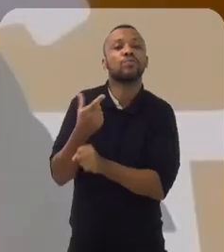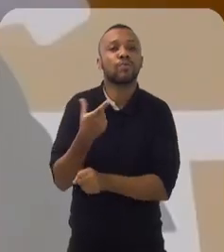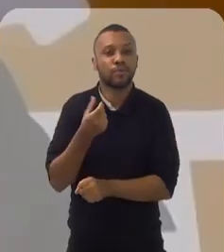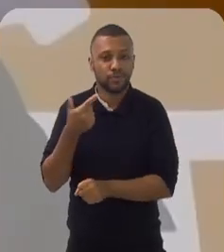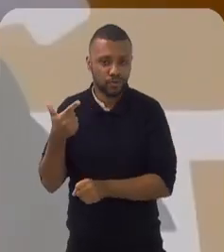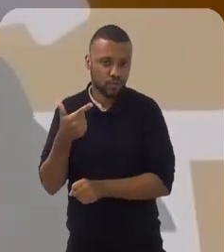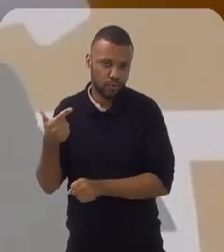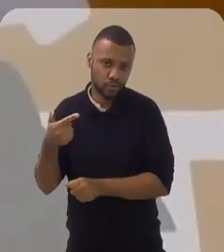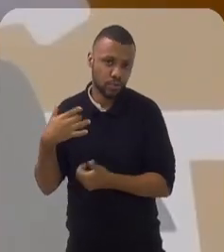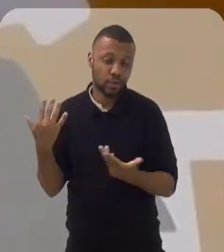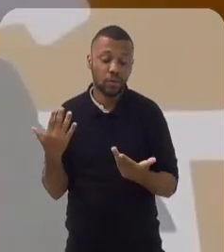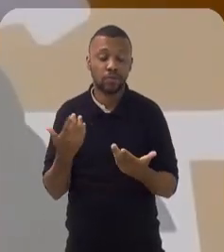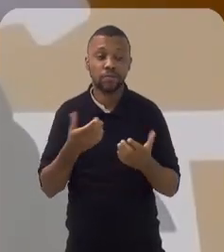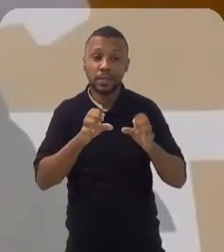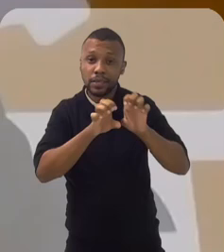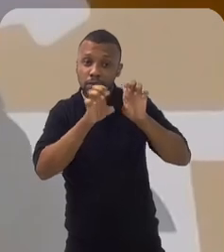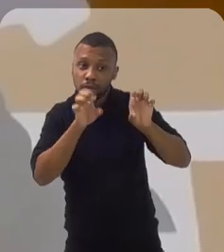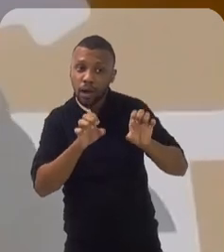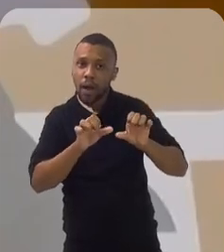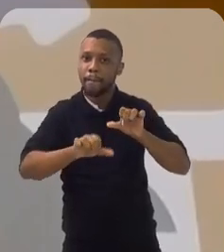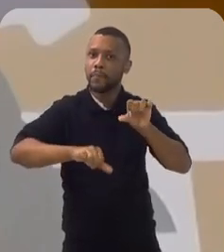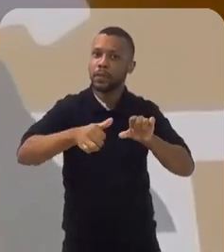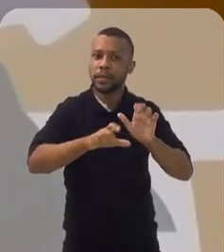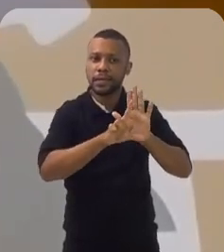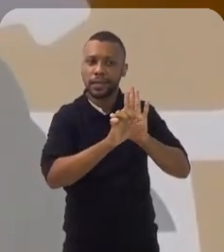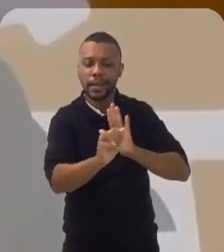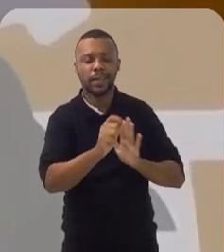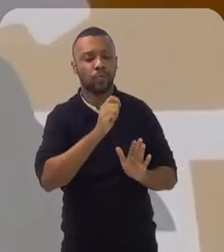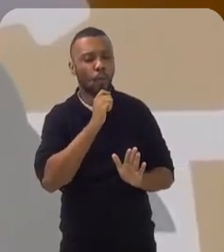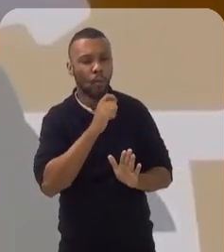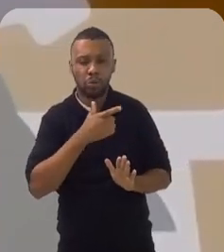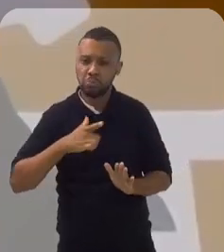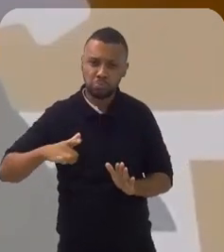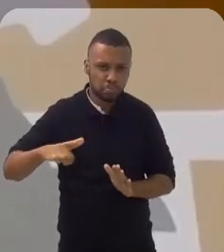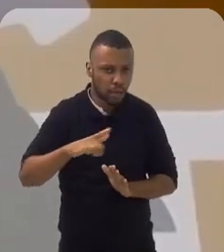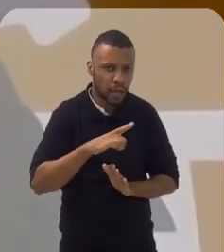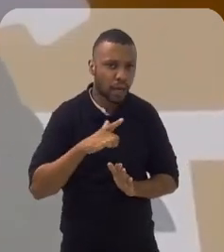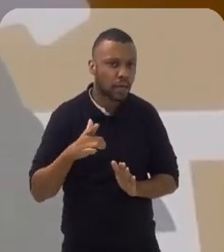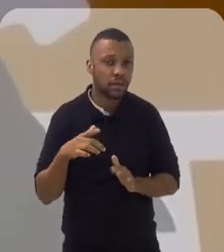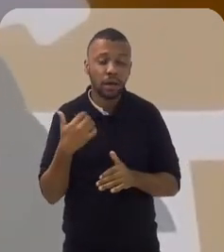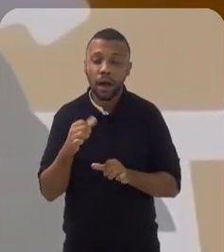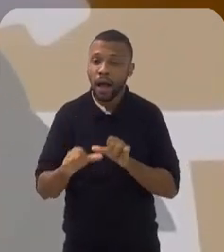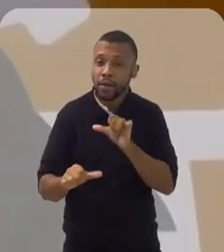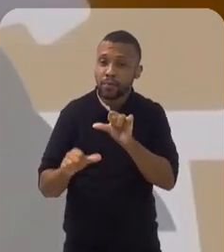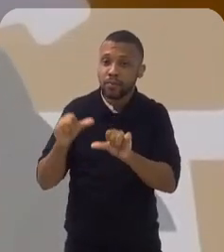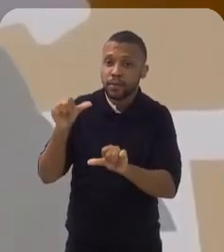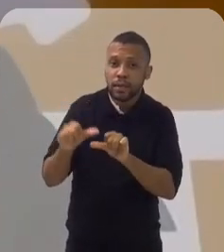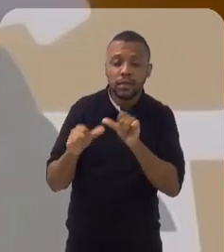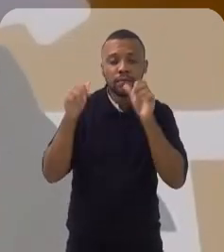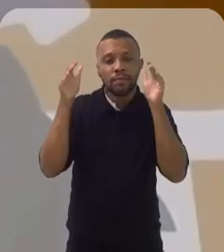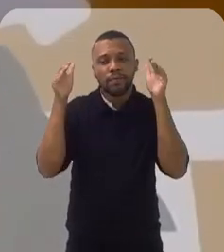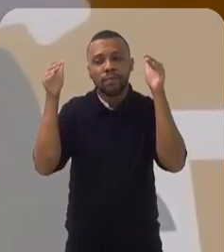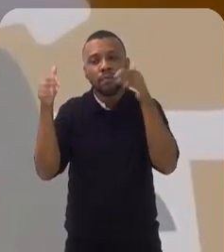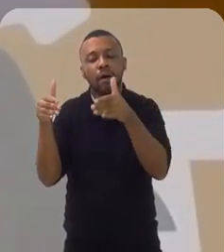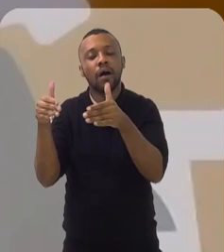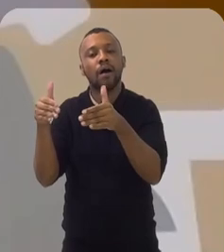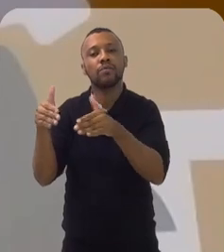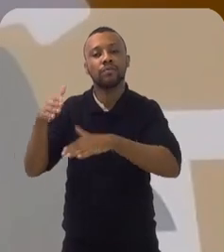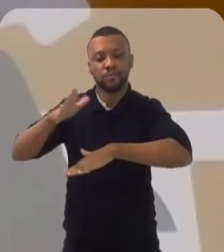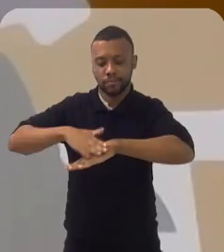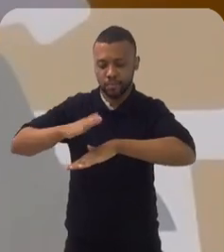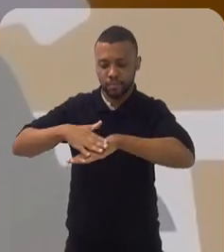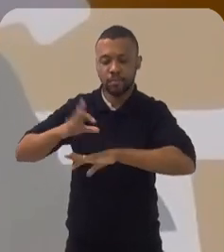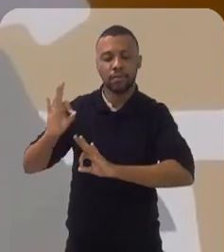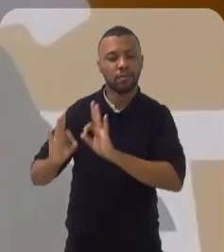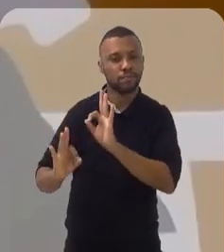estruturalmente, gente não tem muitas alterações legais, a gente não tem muitas alterações. As alterações estão muito mais em